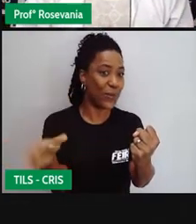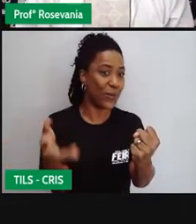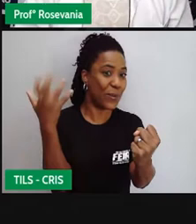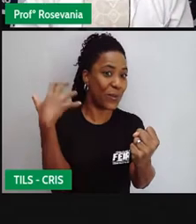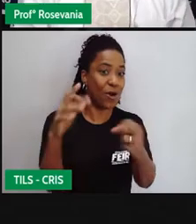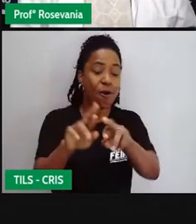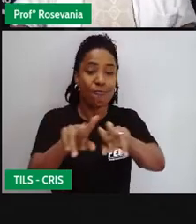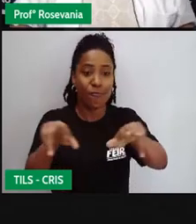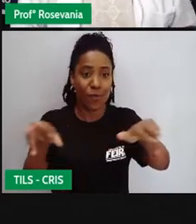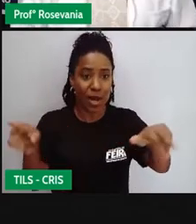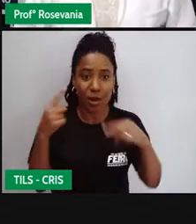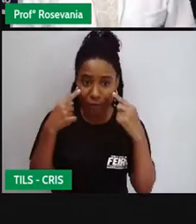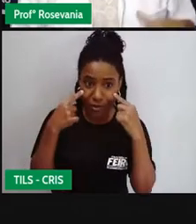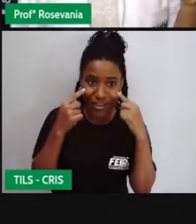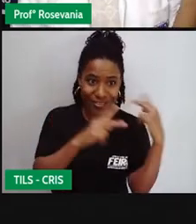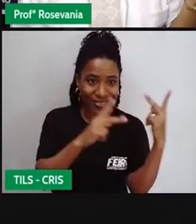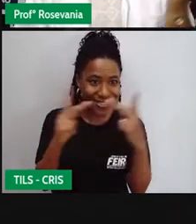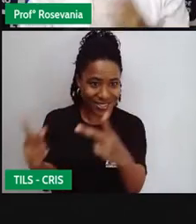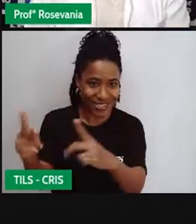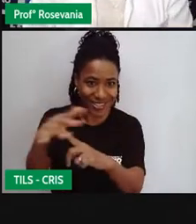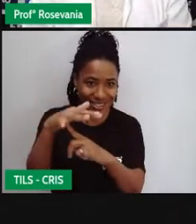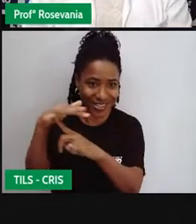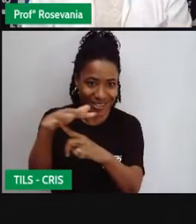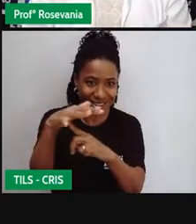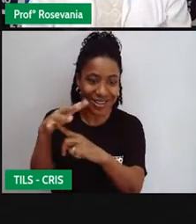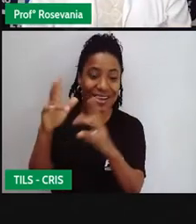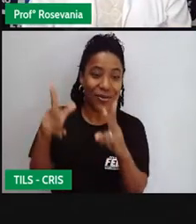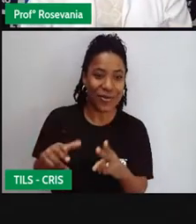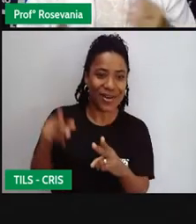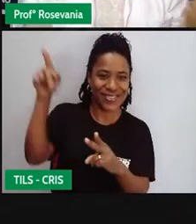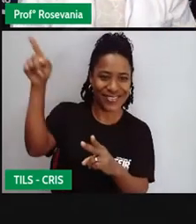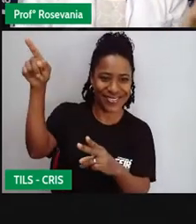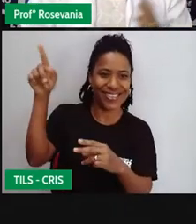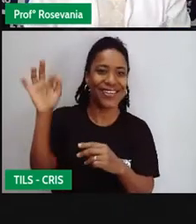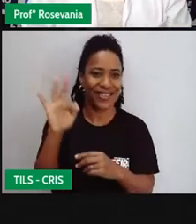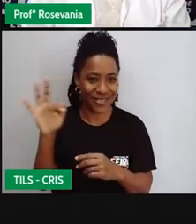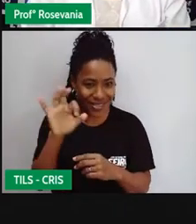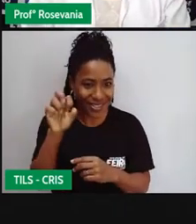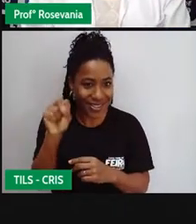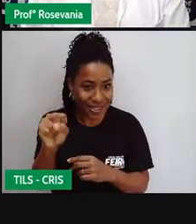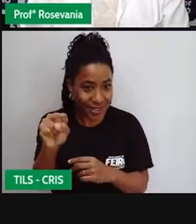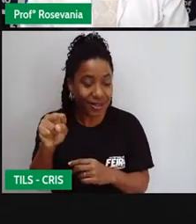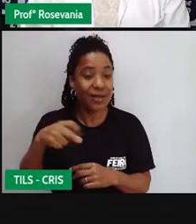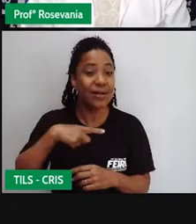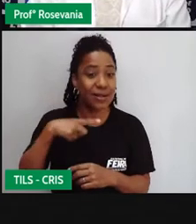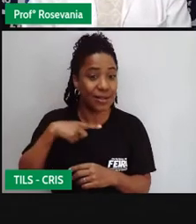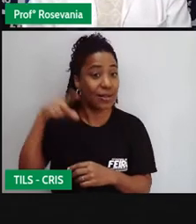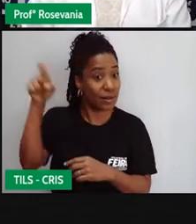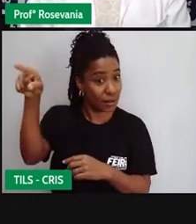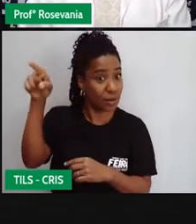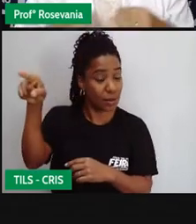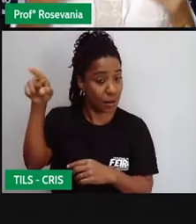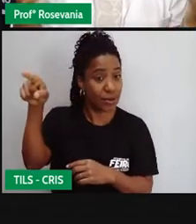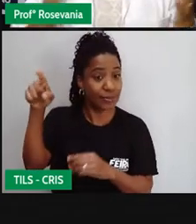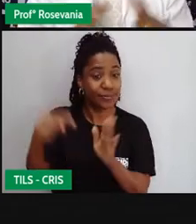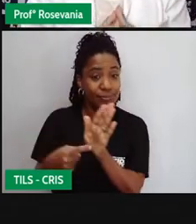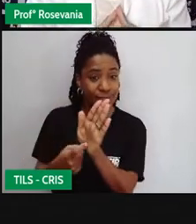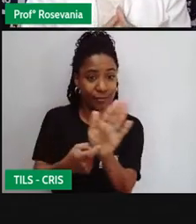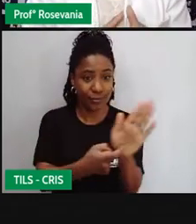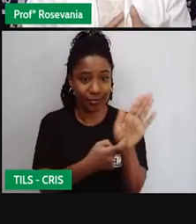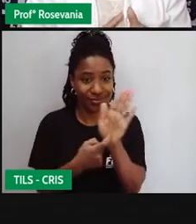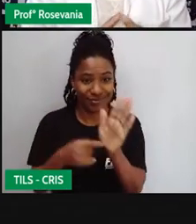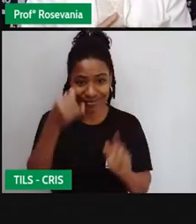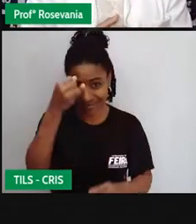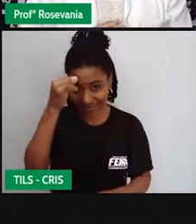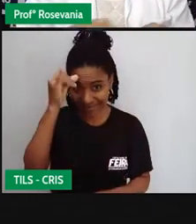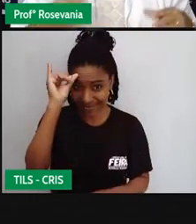agropecuárias. Tipo a que a gente tem aqui, né? No Parque de Exposições, que esses dias não está funcionando por conta, né? Da suspensão, né?